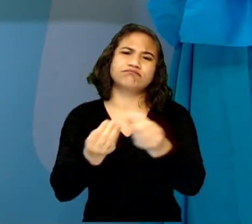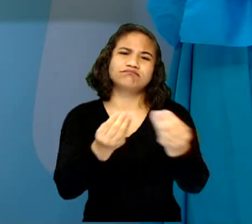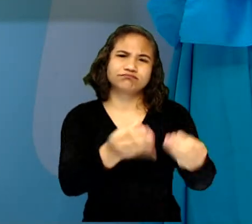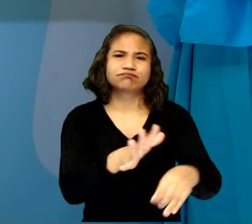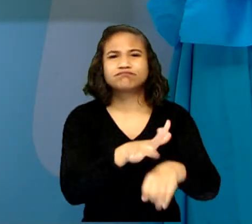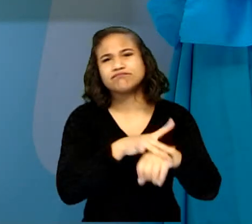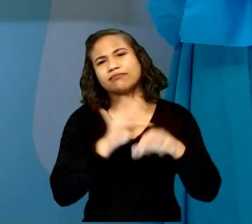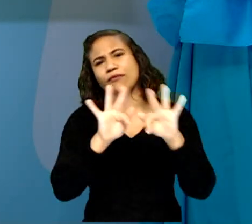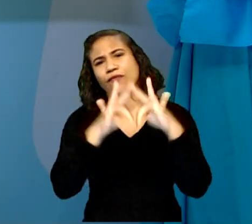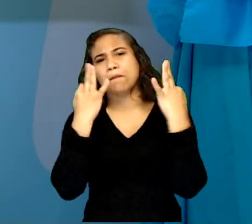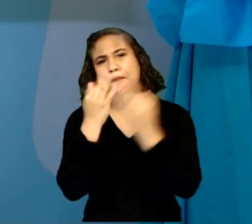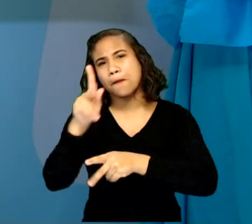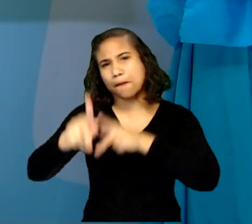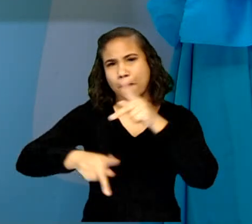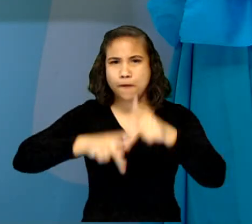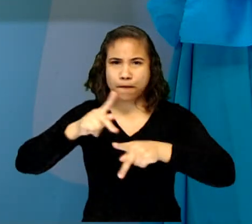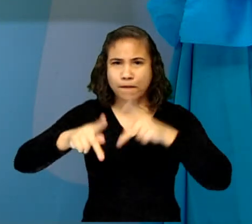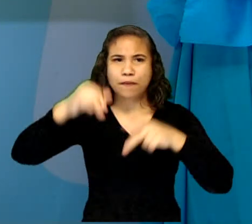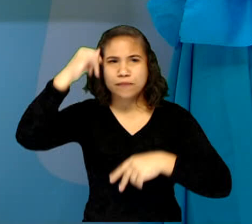família, a população.